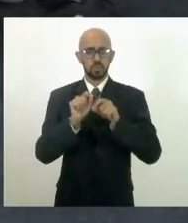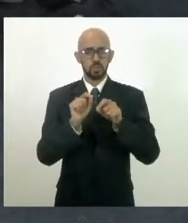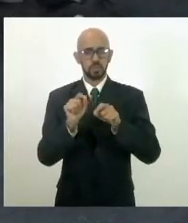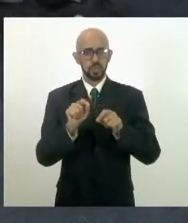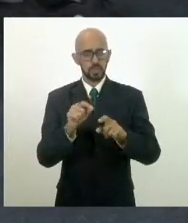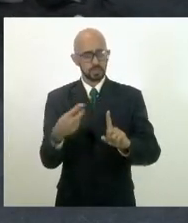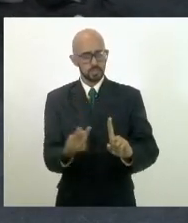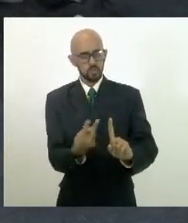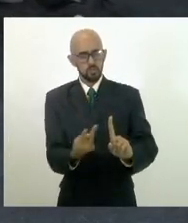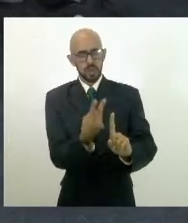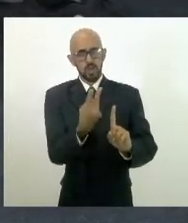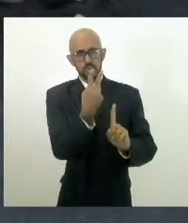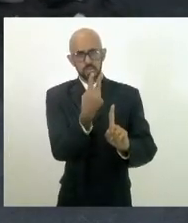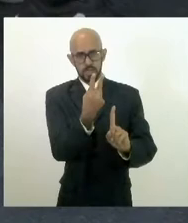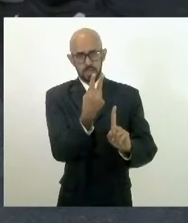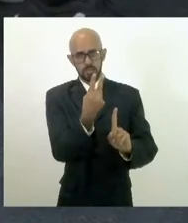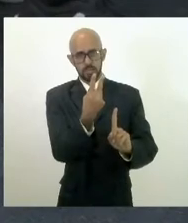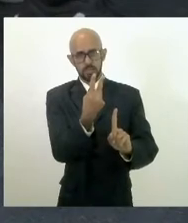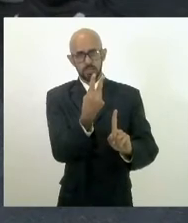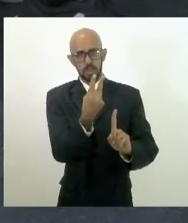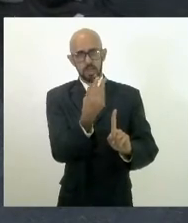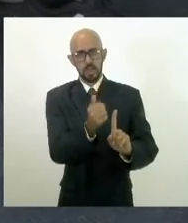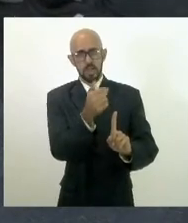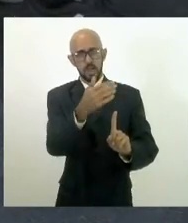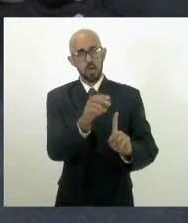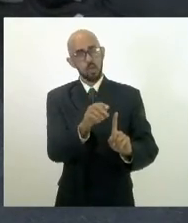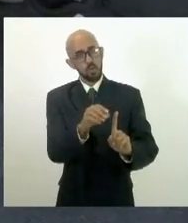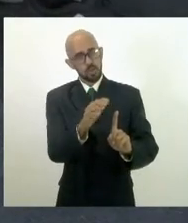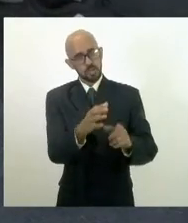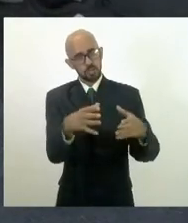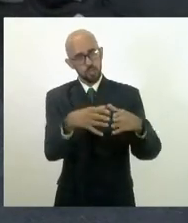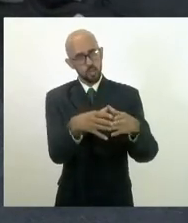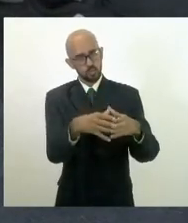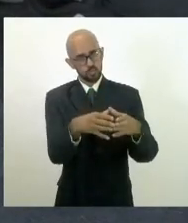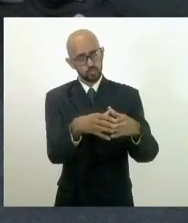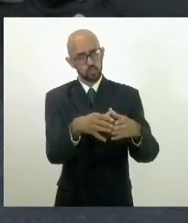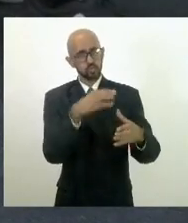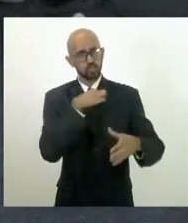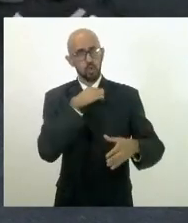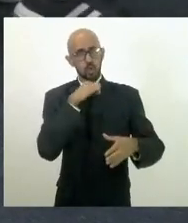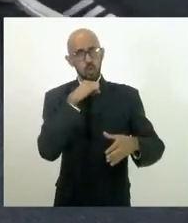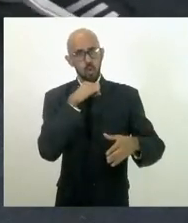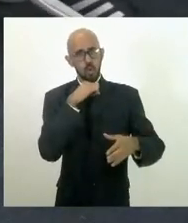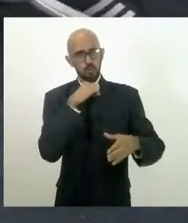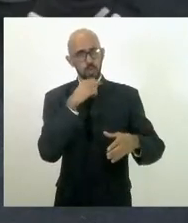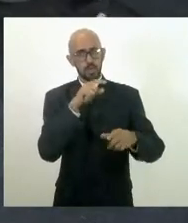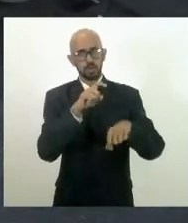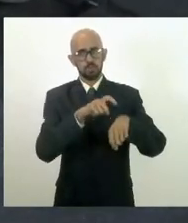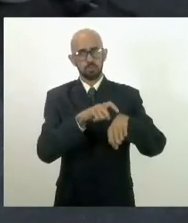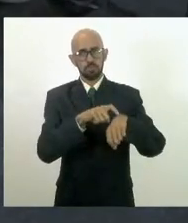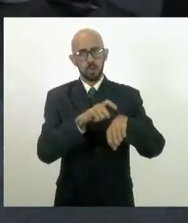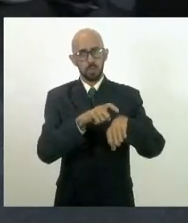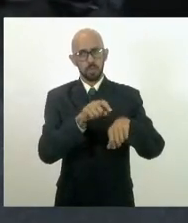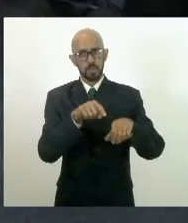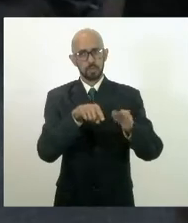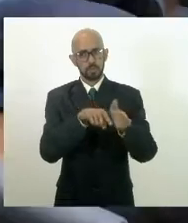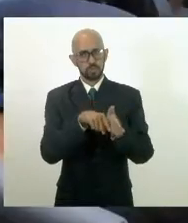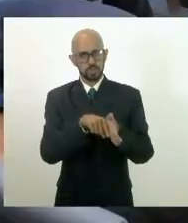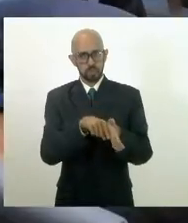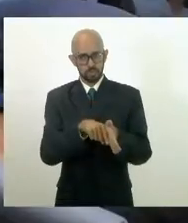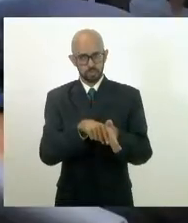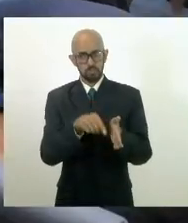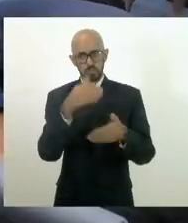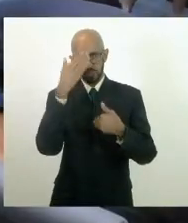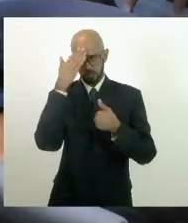valorizadas, nem que seja com esse kit de roupa a ser fornecido na hora lá dos exames. Muito obrigada.